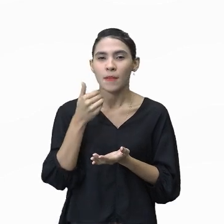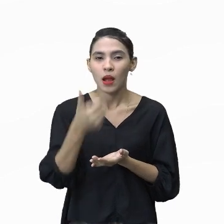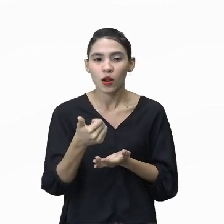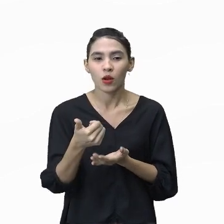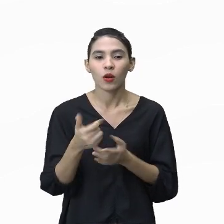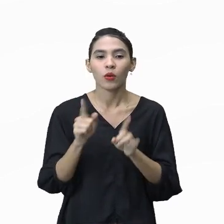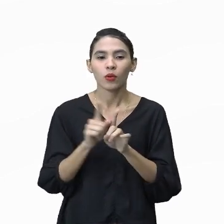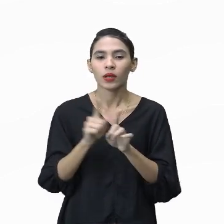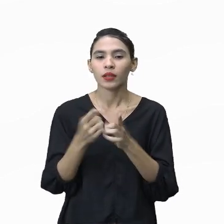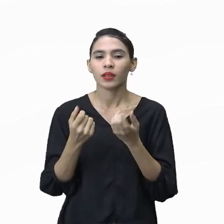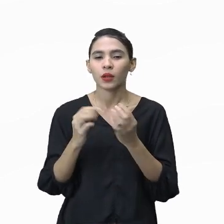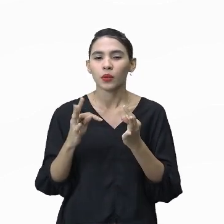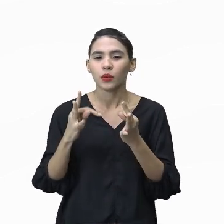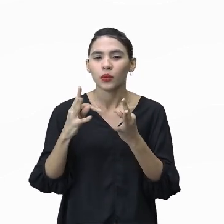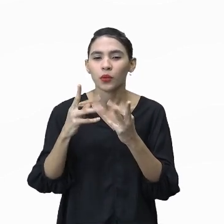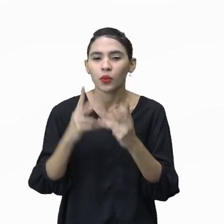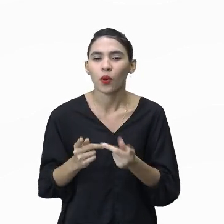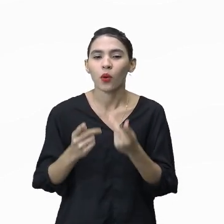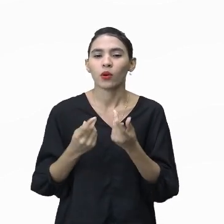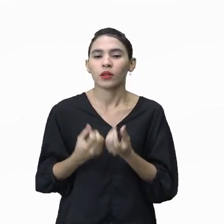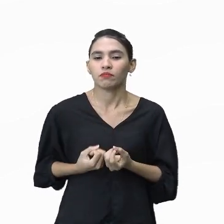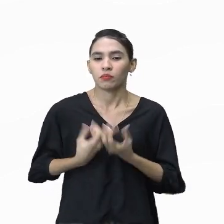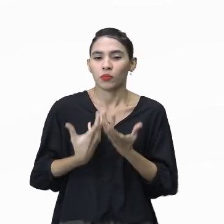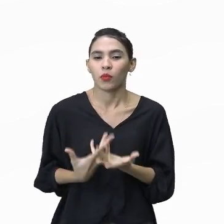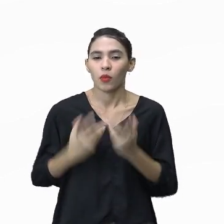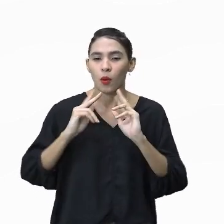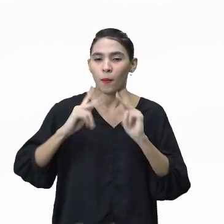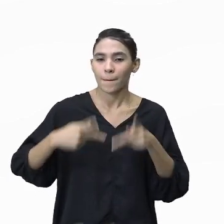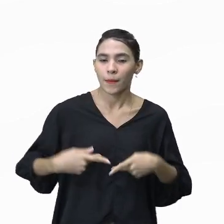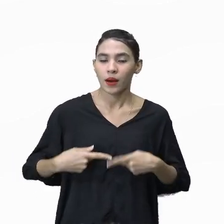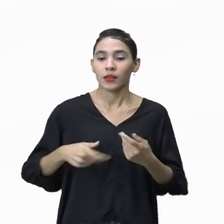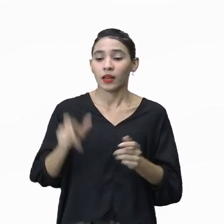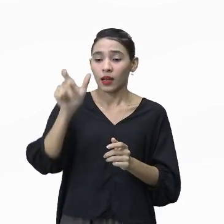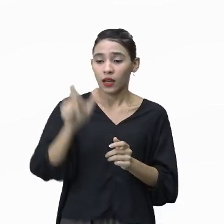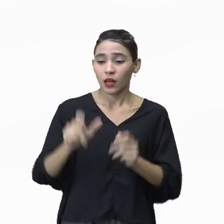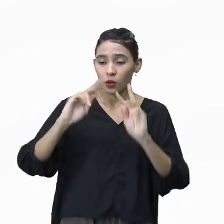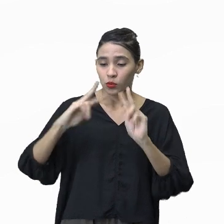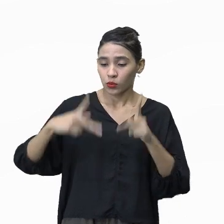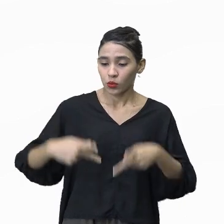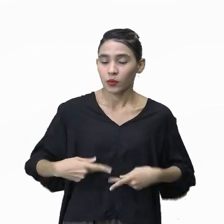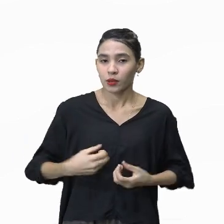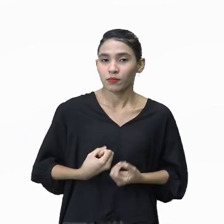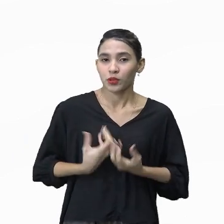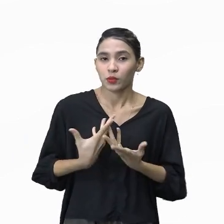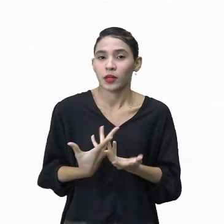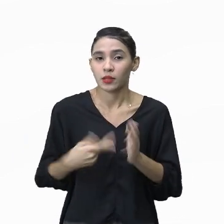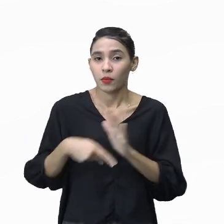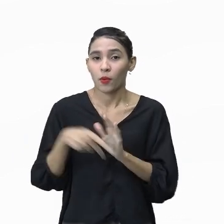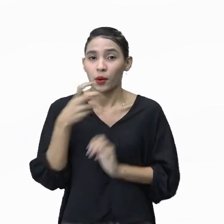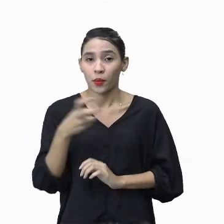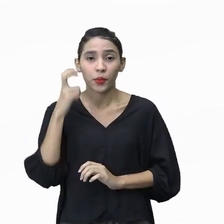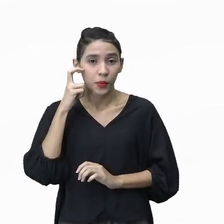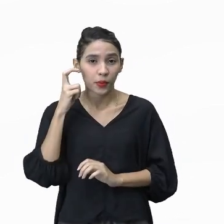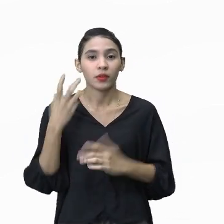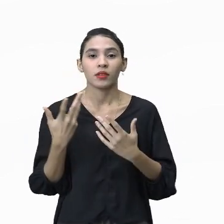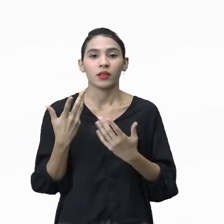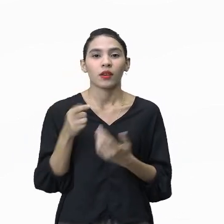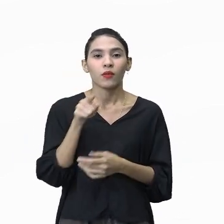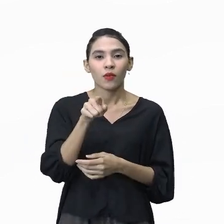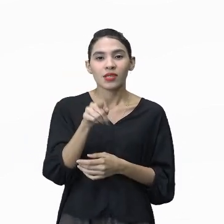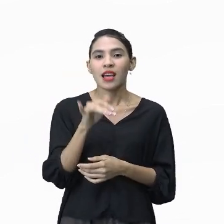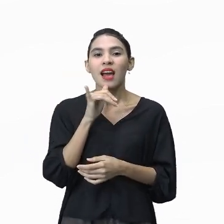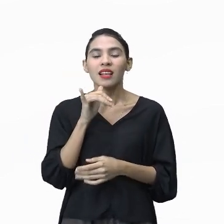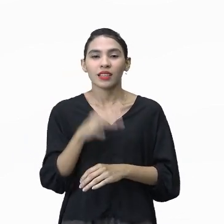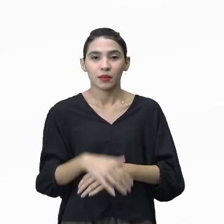dar-se-á por toda expressão humana na qual o ser humano expressa a sua cultura. Então, a forma como